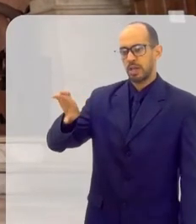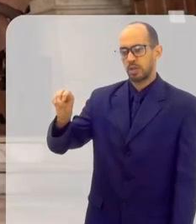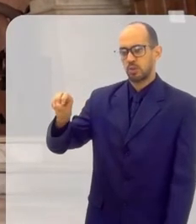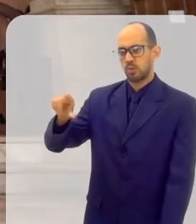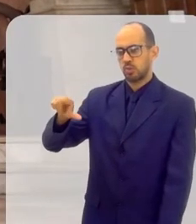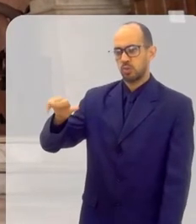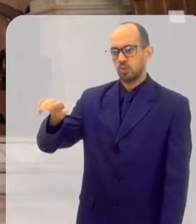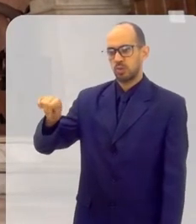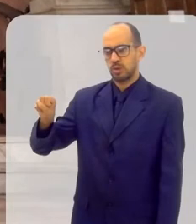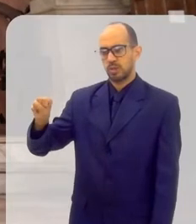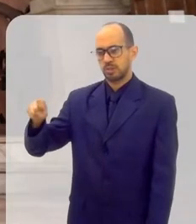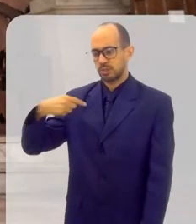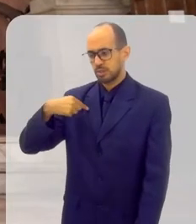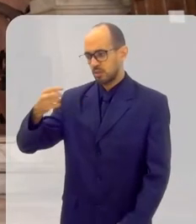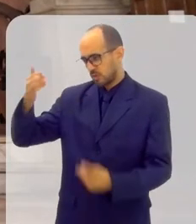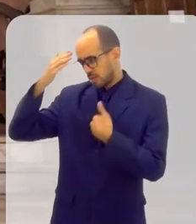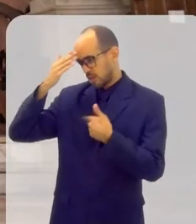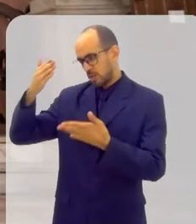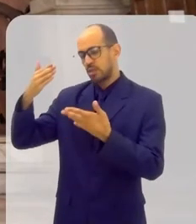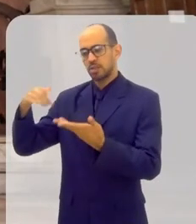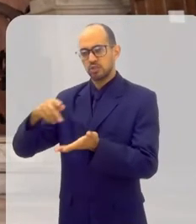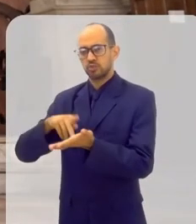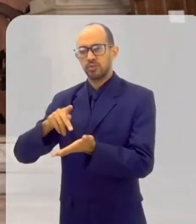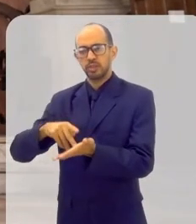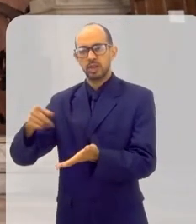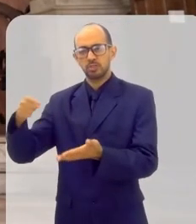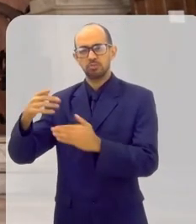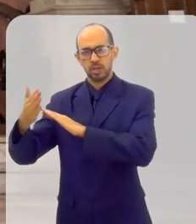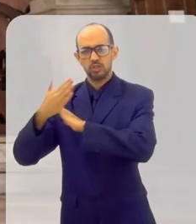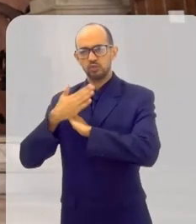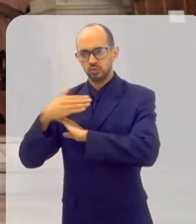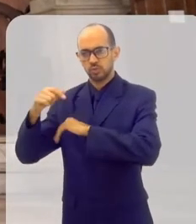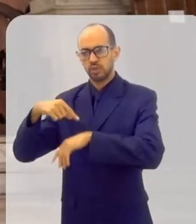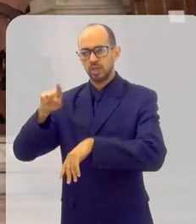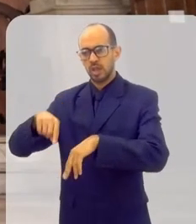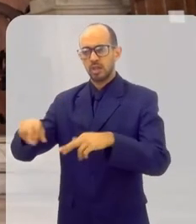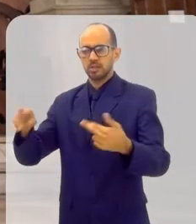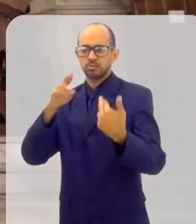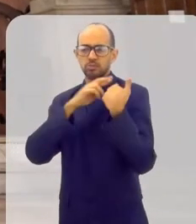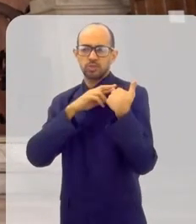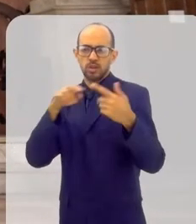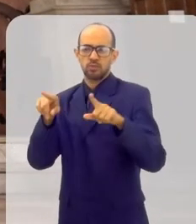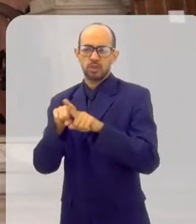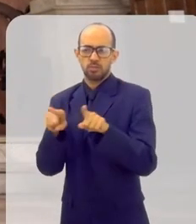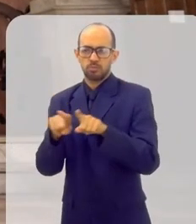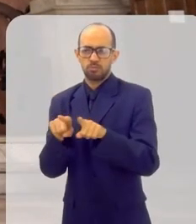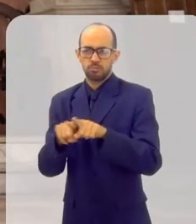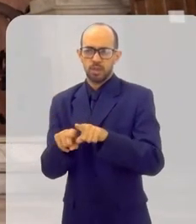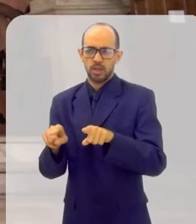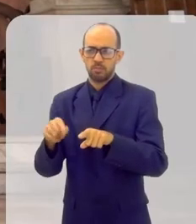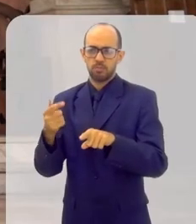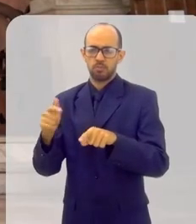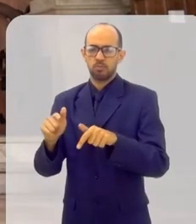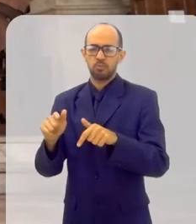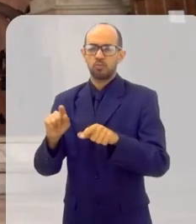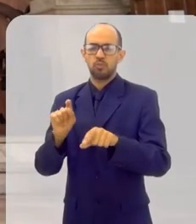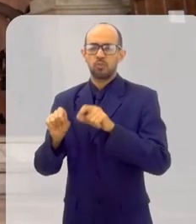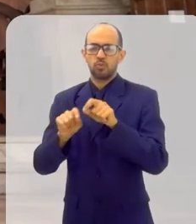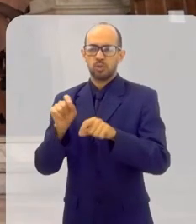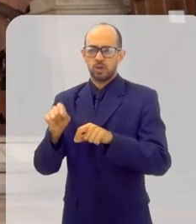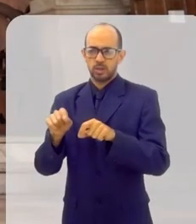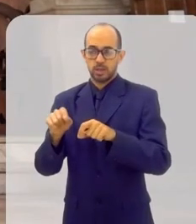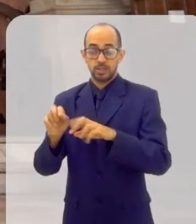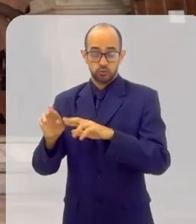Lucas, que muito me ajuda, que eu agradeço muito, me ajuda aqui nas liturgias e é responsável também por uma questão que é